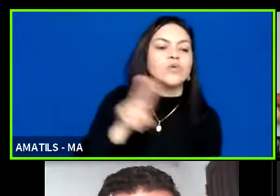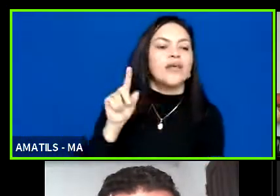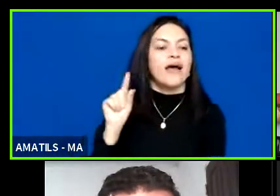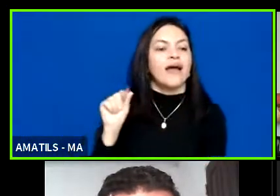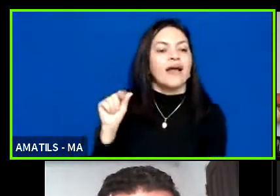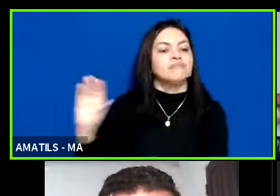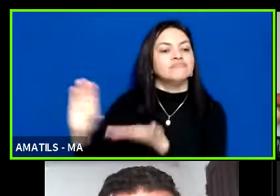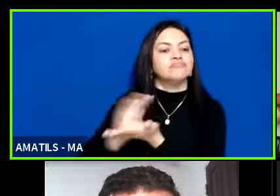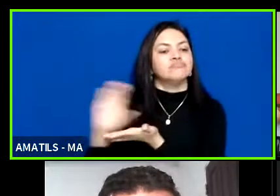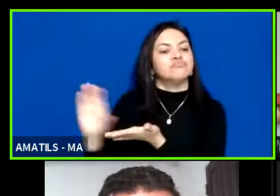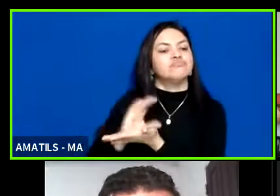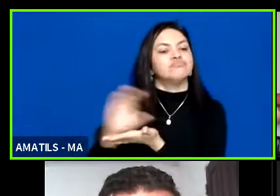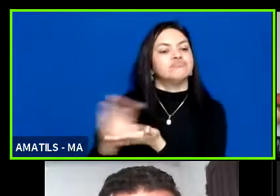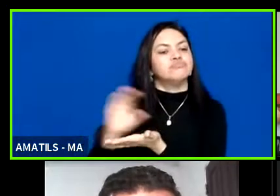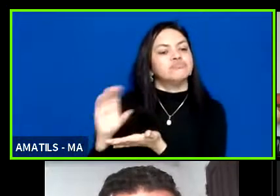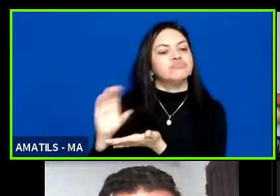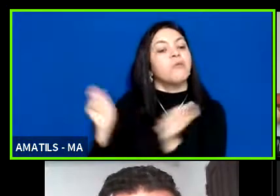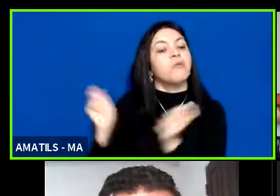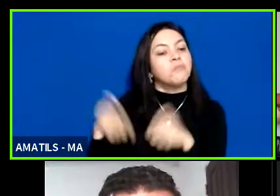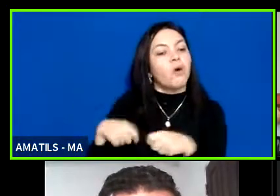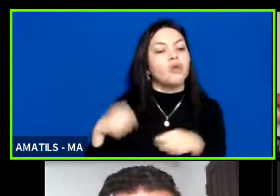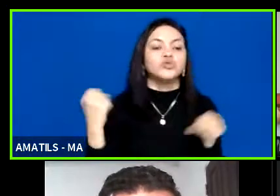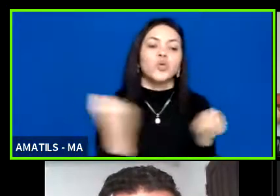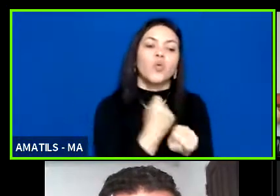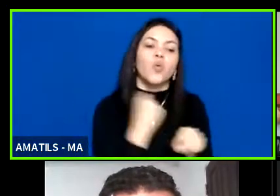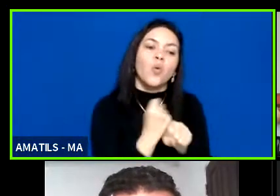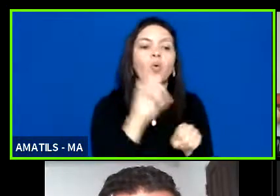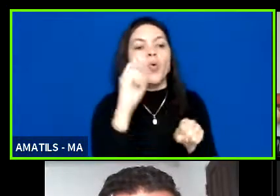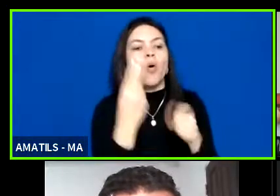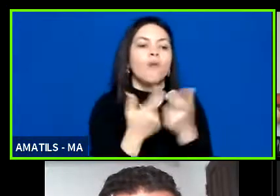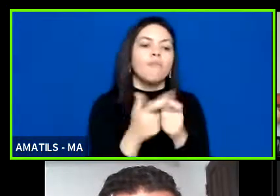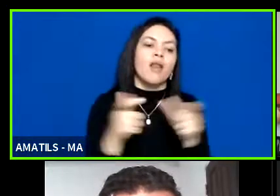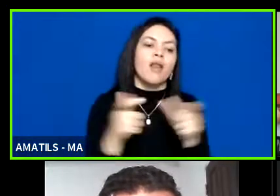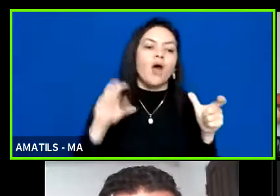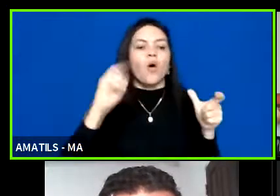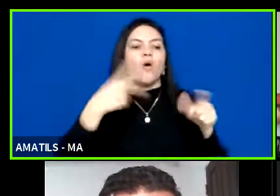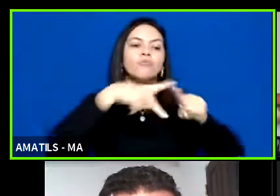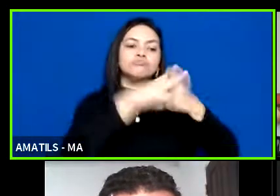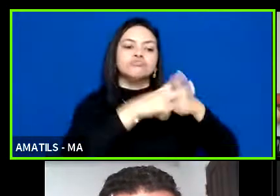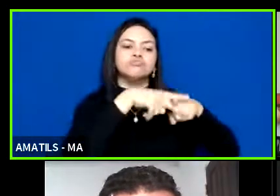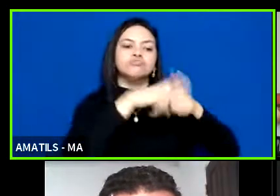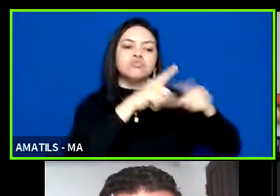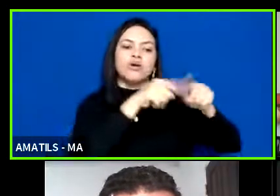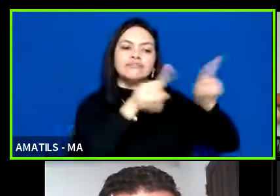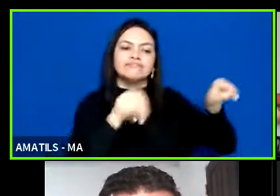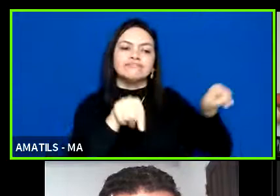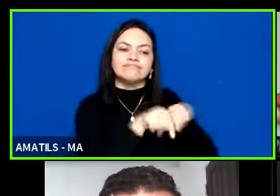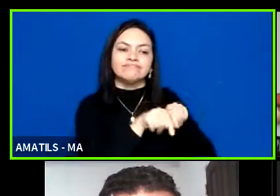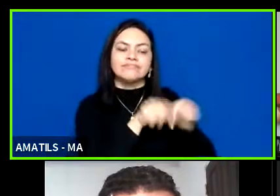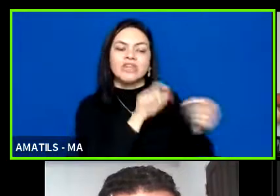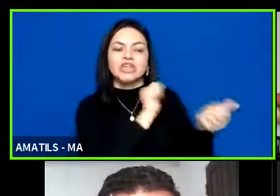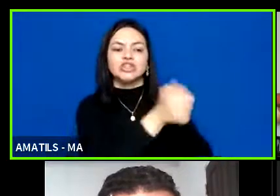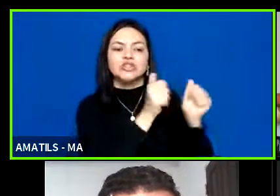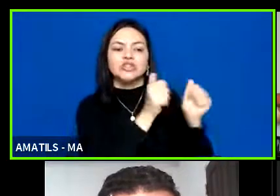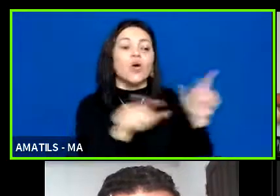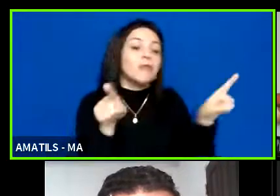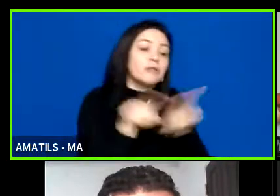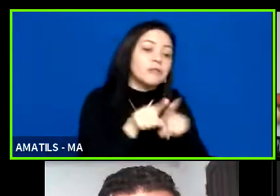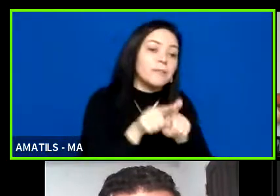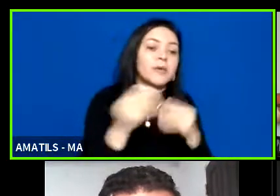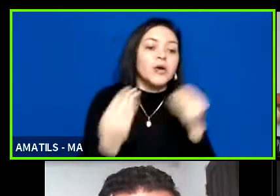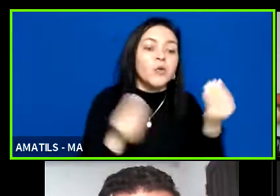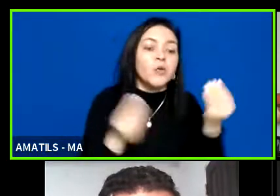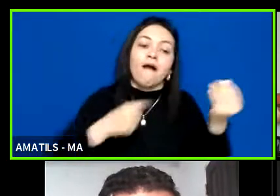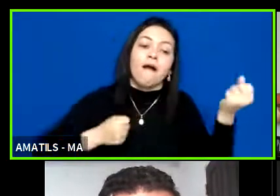na construção ampliação e recuperação de instalações expositivas bem como o